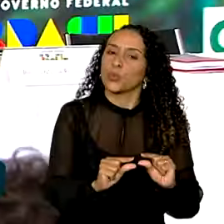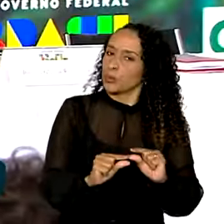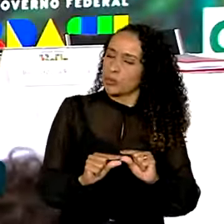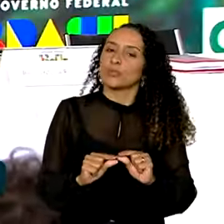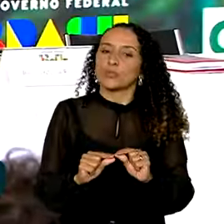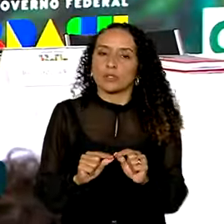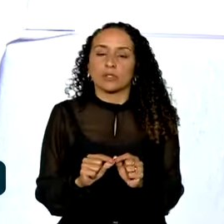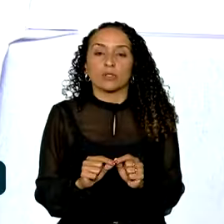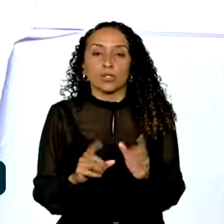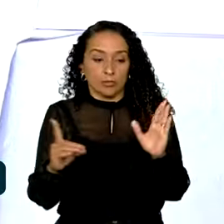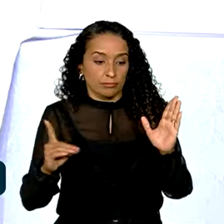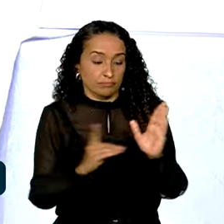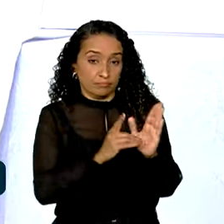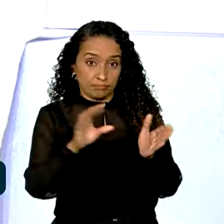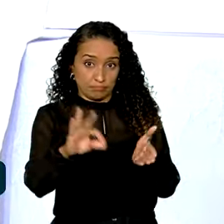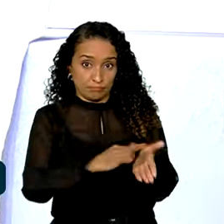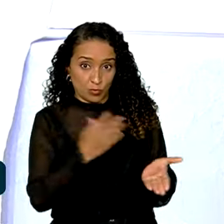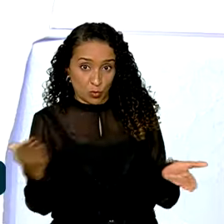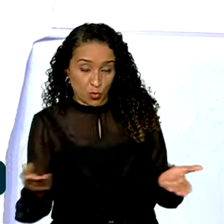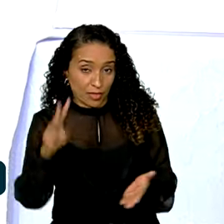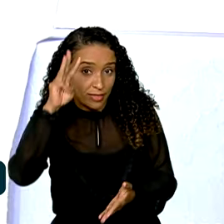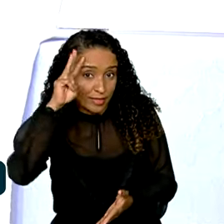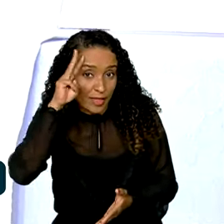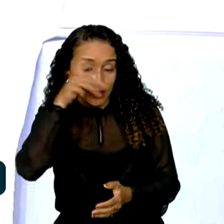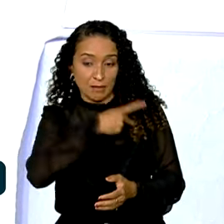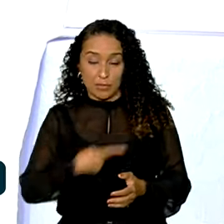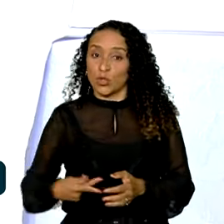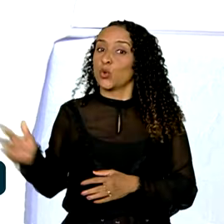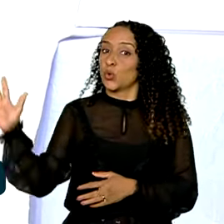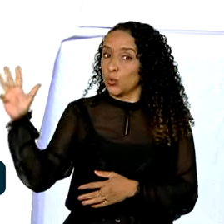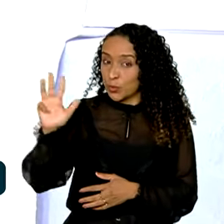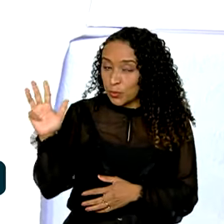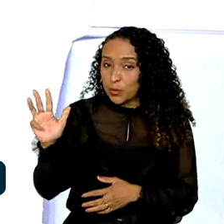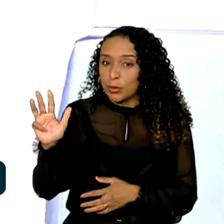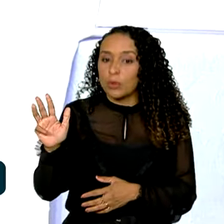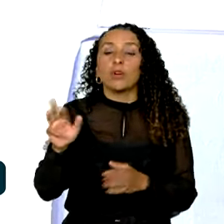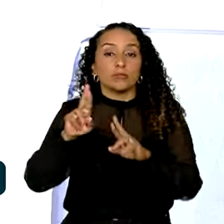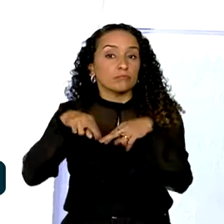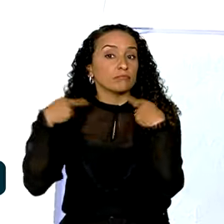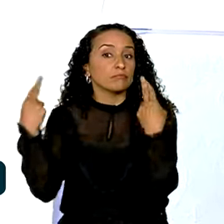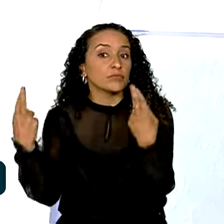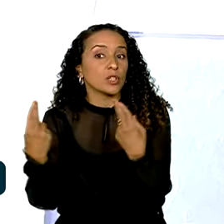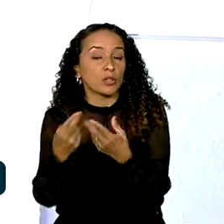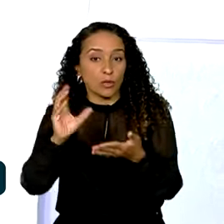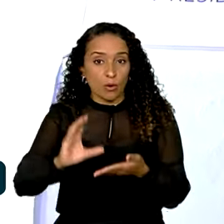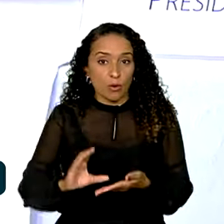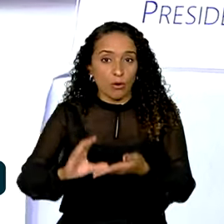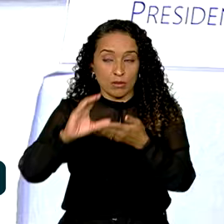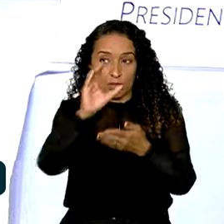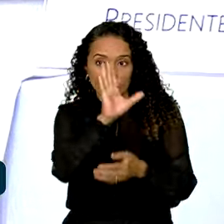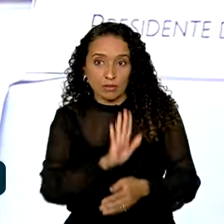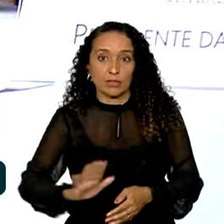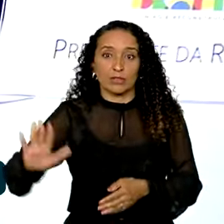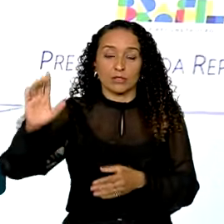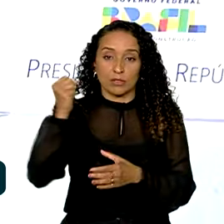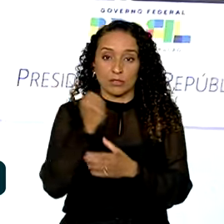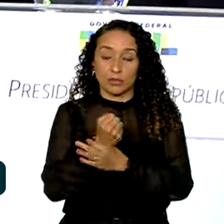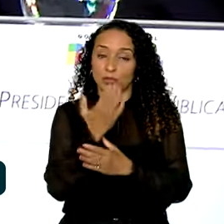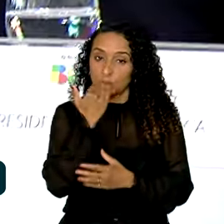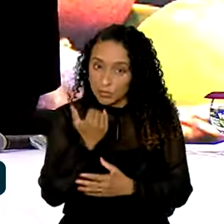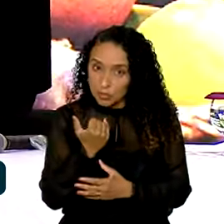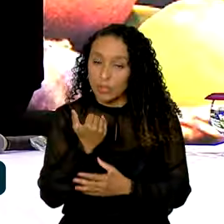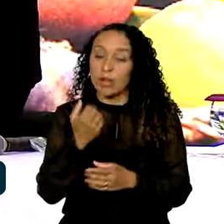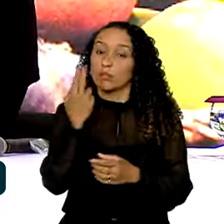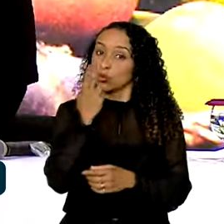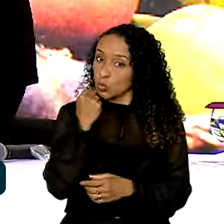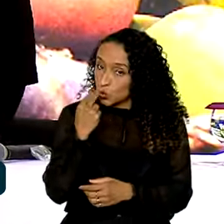O decreto, assinado nesta terça-feira pelo presidente Lula, durante reunião do Conselho Nacional de Segurança Alimentar e